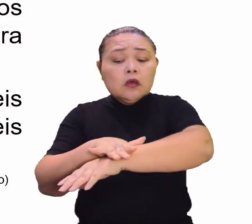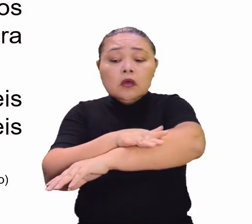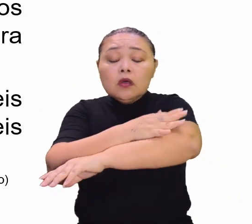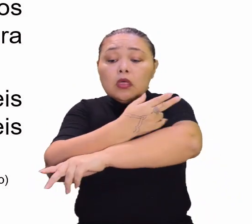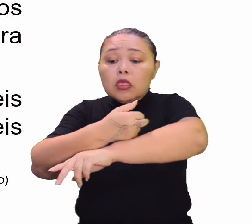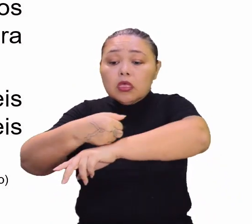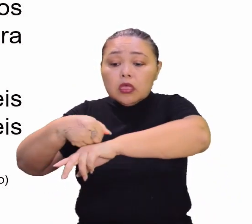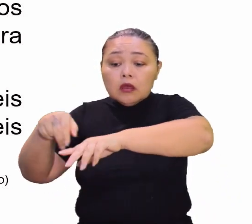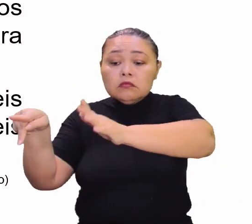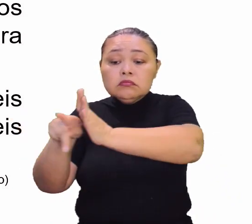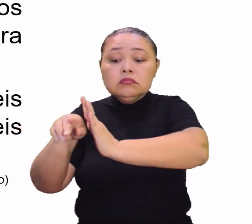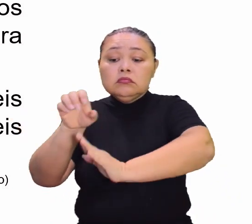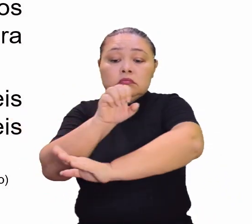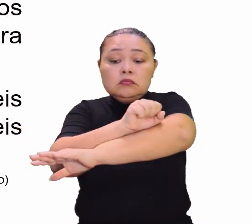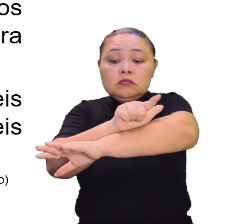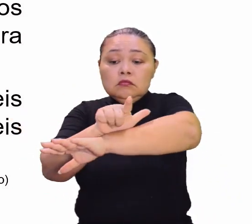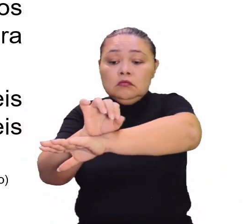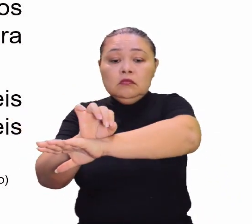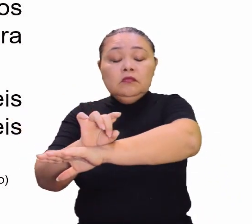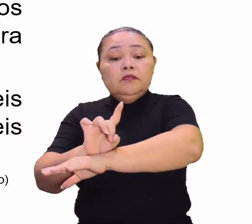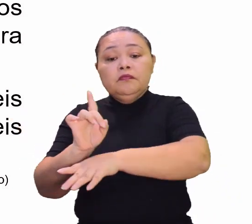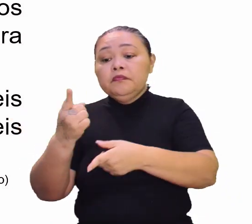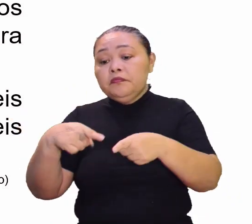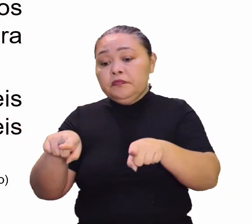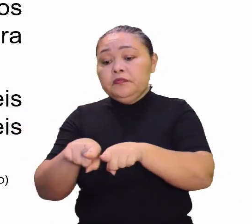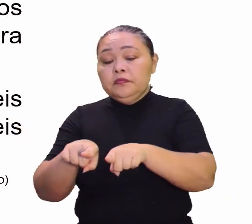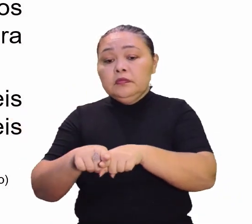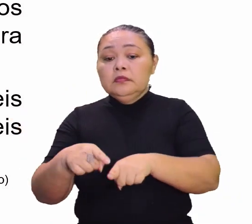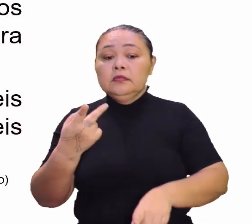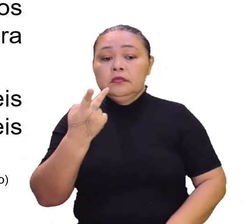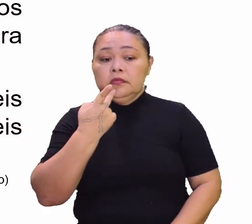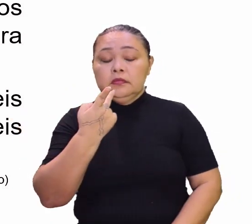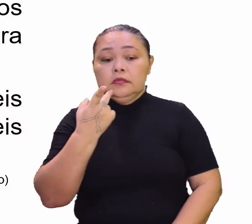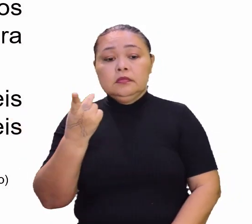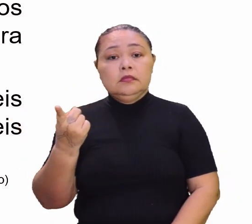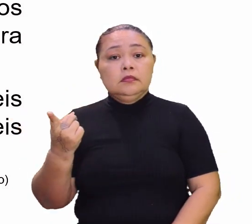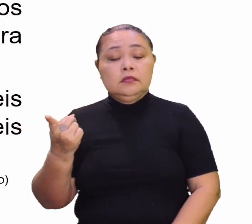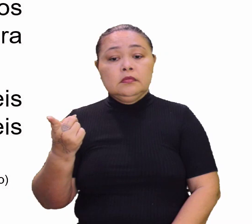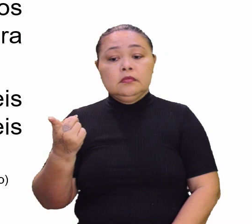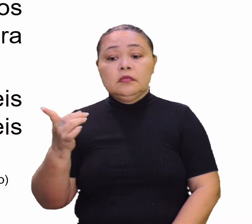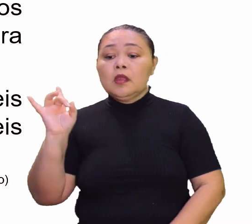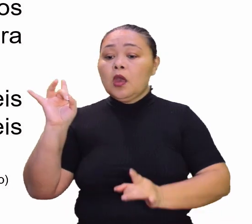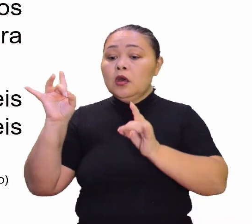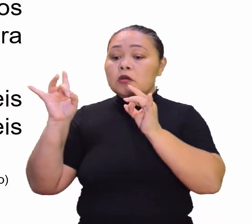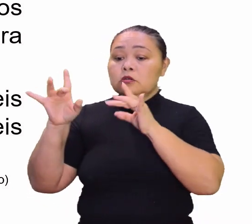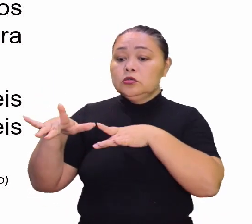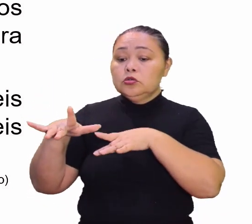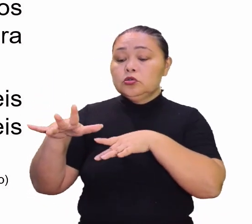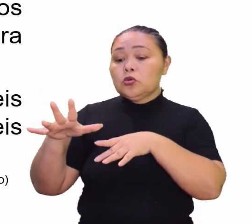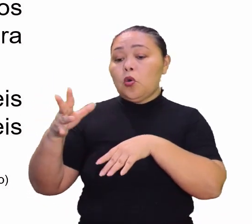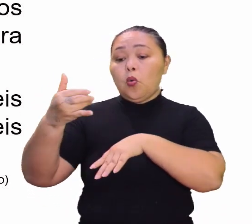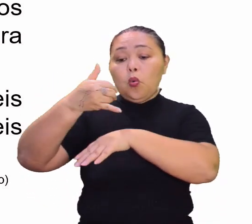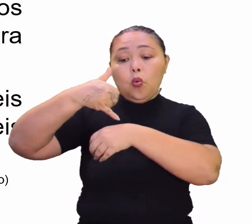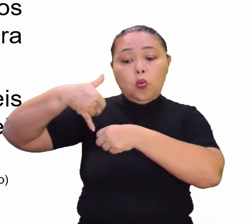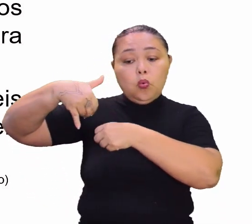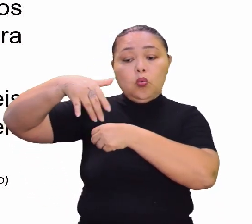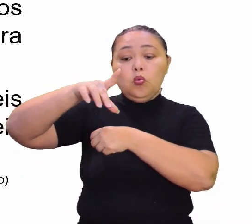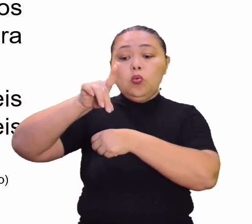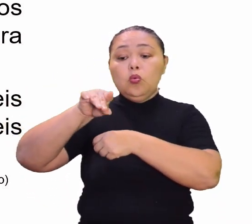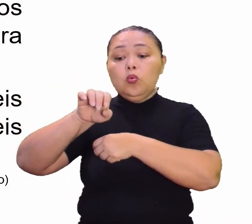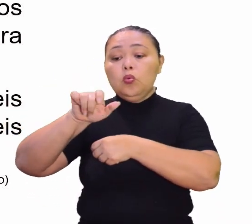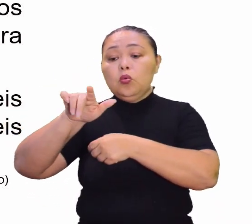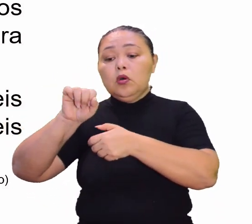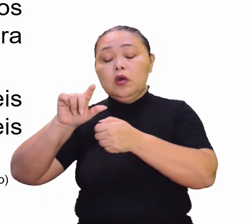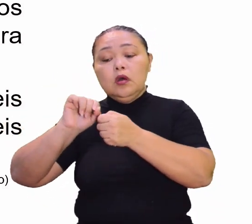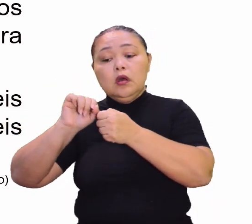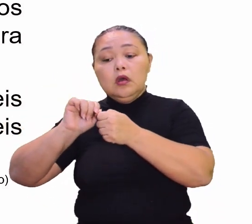Os nutrientes do solo. É. Podemos também dizer que jogar, por exemplo, óleo diesel no Óleo diesel, muito